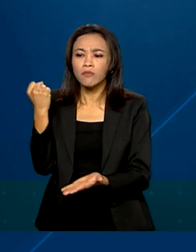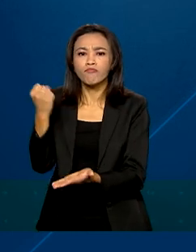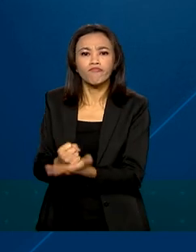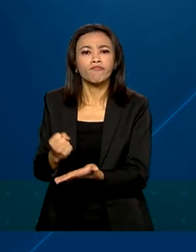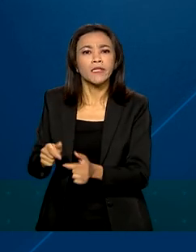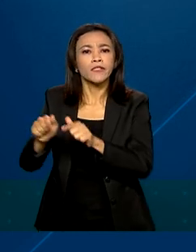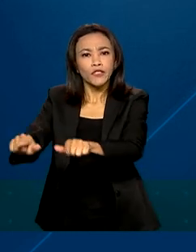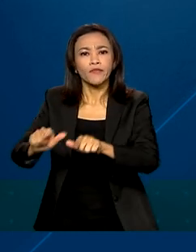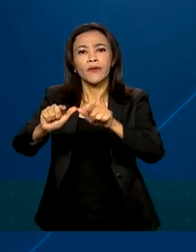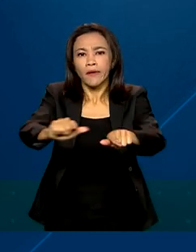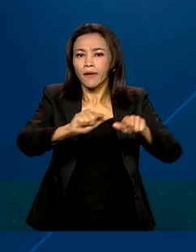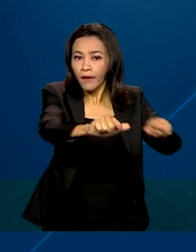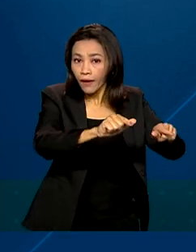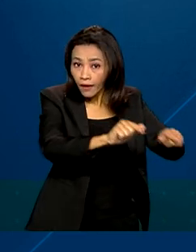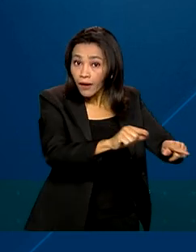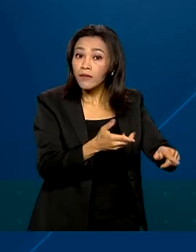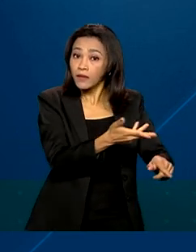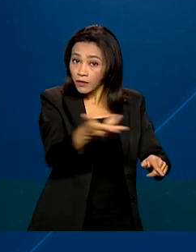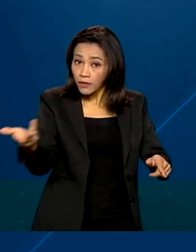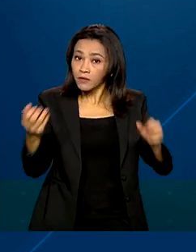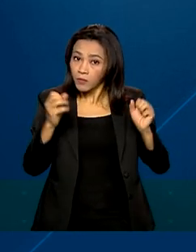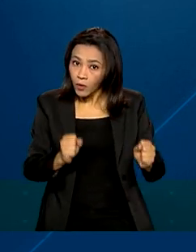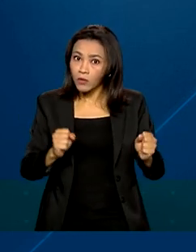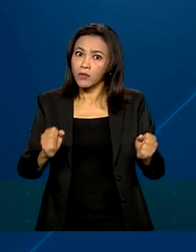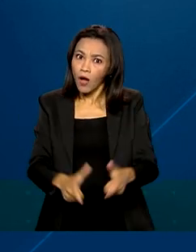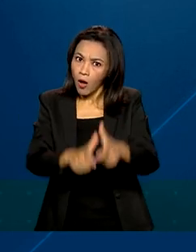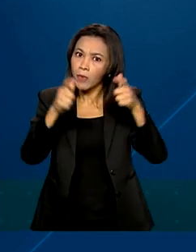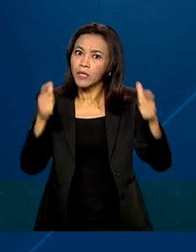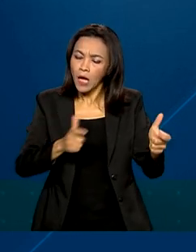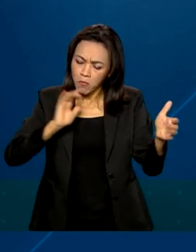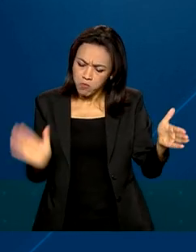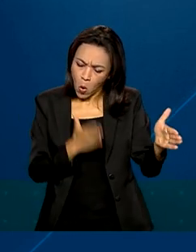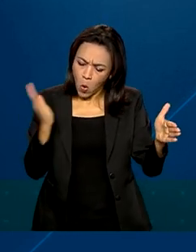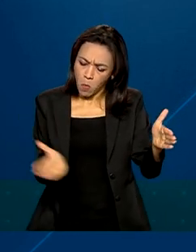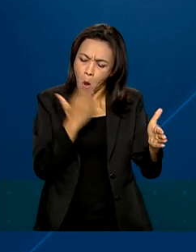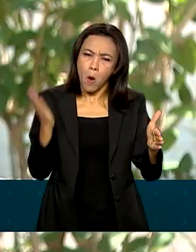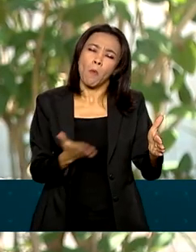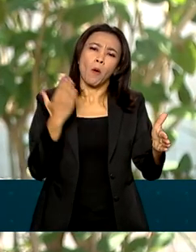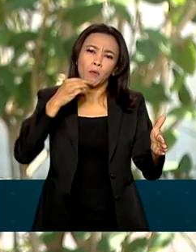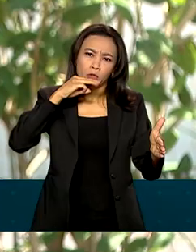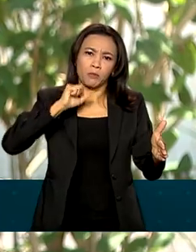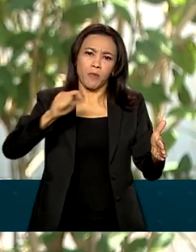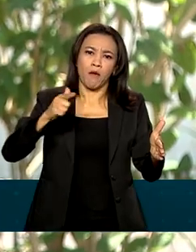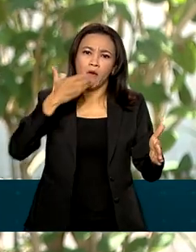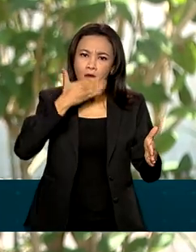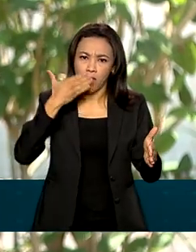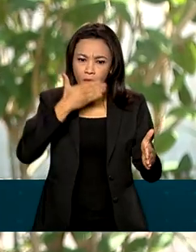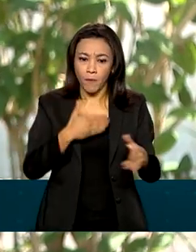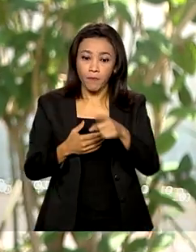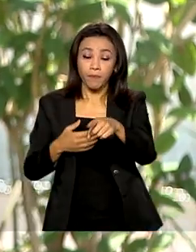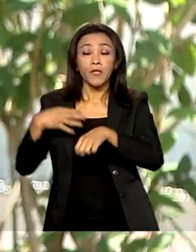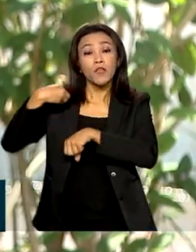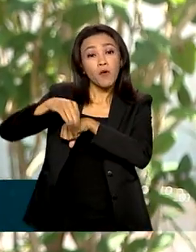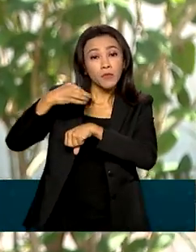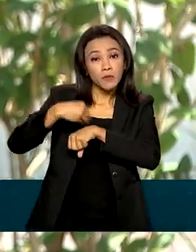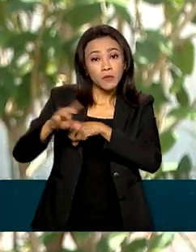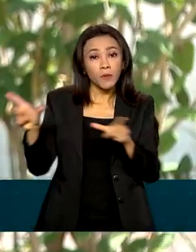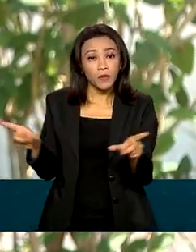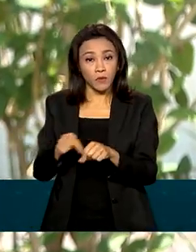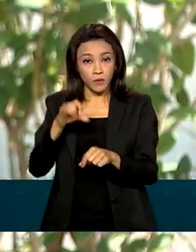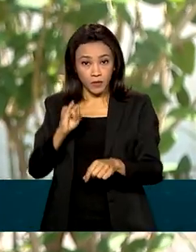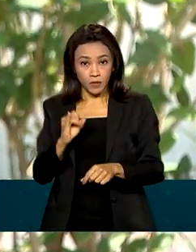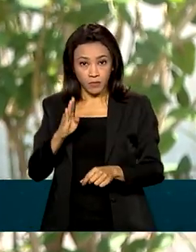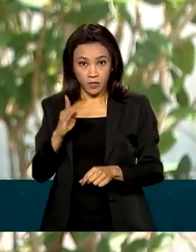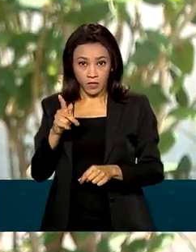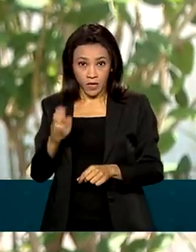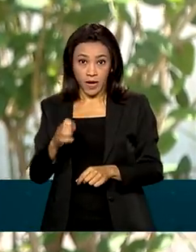assistência técnica para aumentar essa produção e também dos nossos cooperados. Segundo dados do IBGE, a apicultura